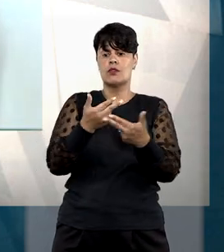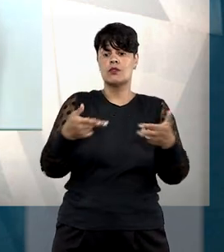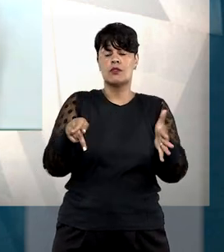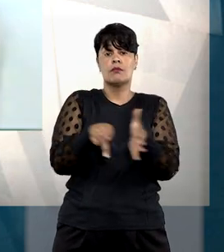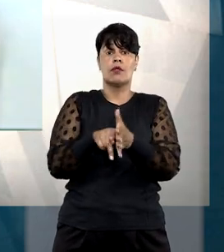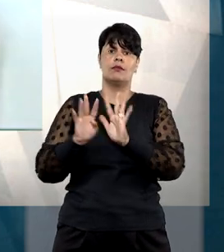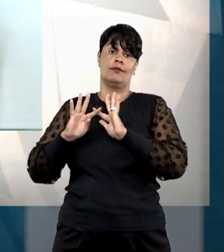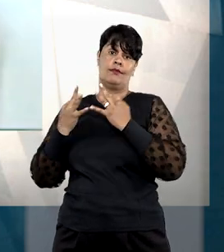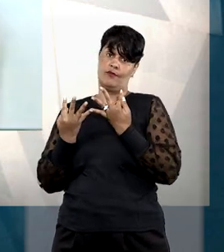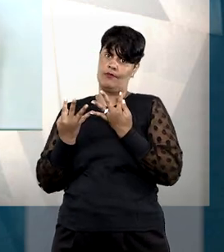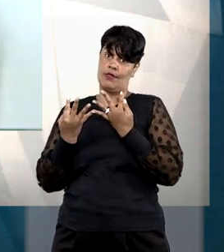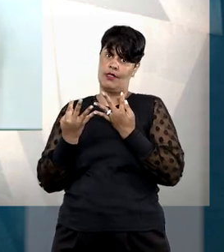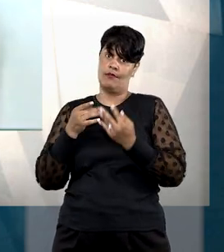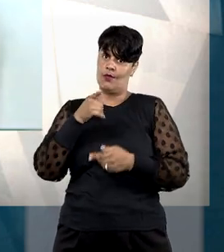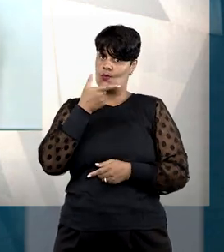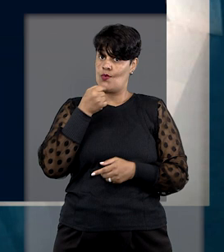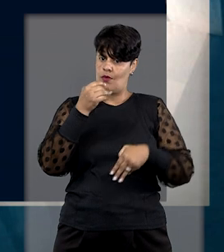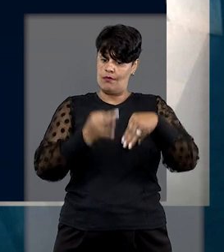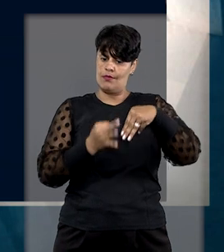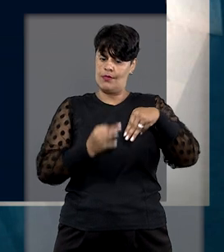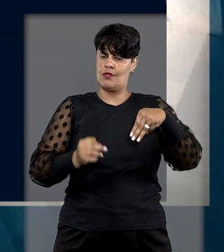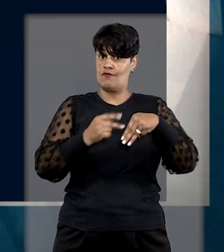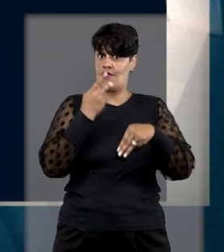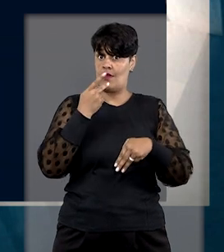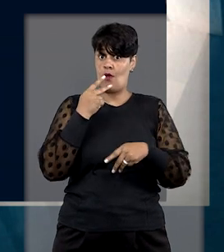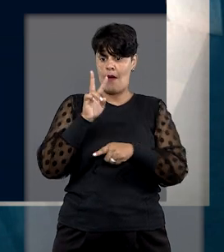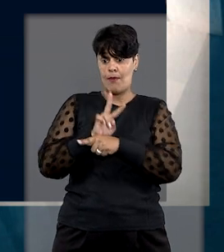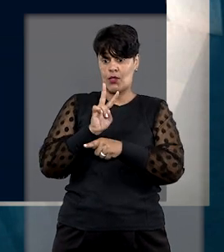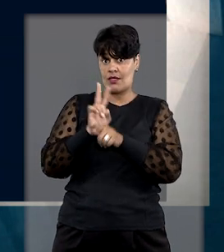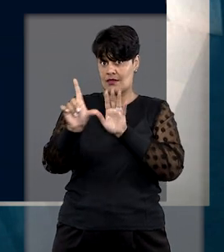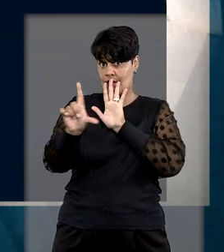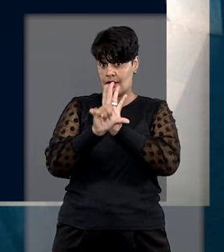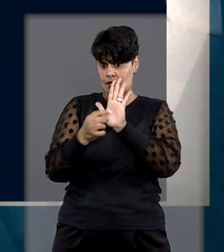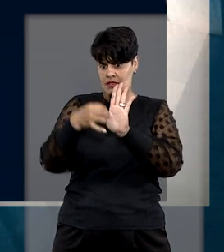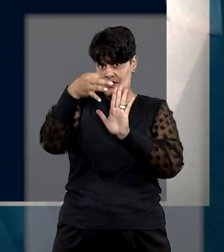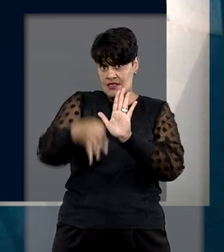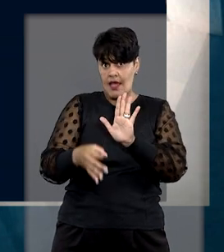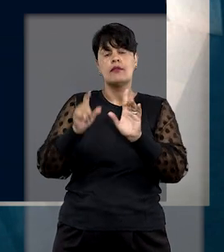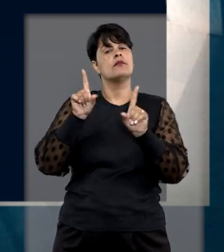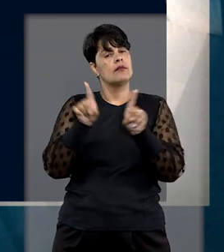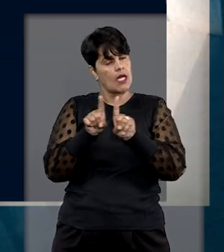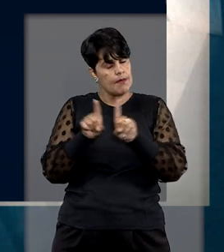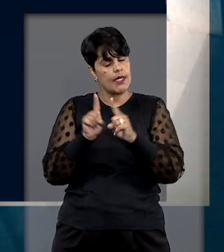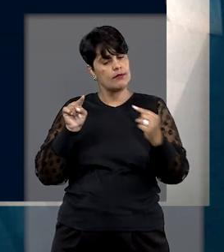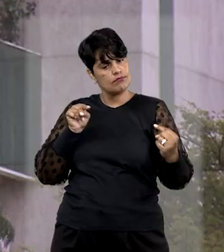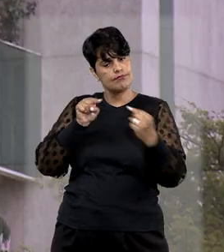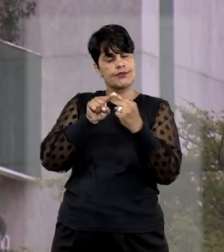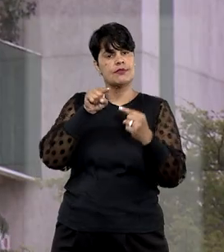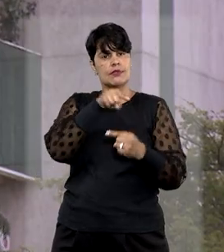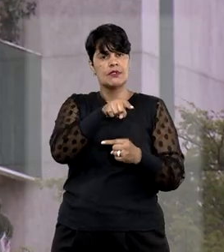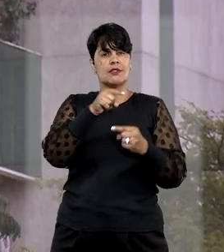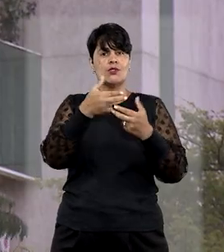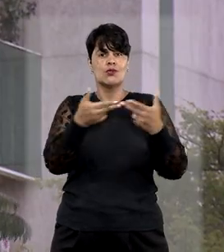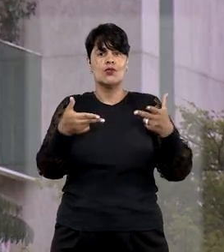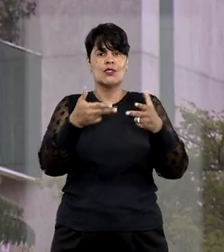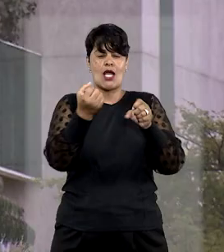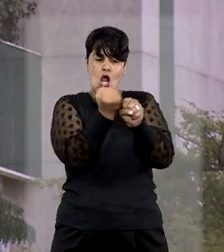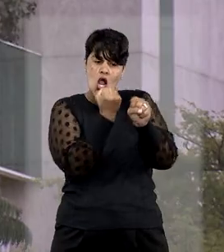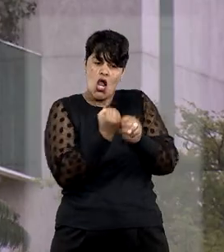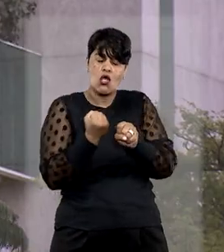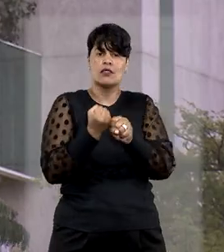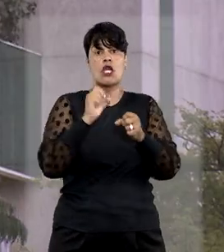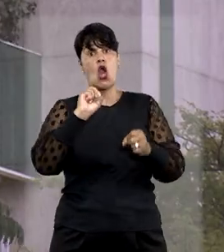Butzi mencionou que a proteção legal alcança até mesmo o bem de família indireto, ou seja, o imóvel que é